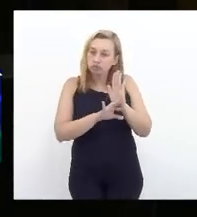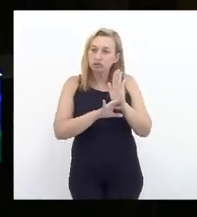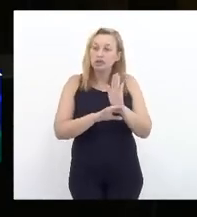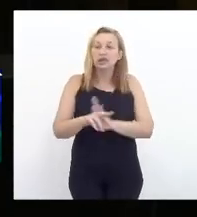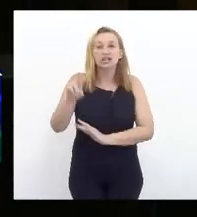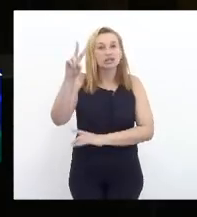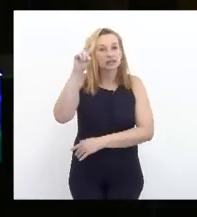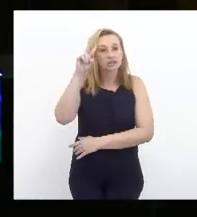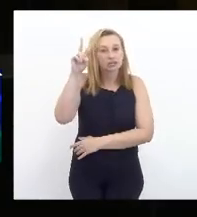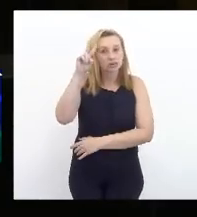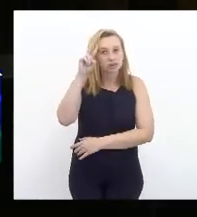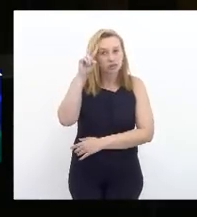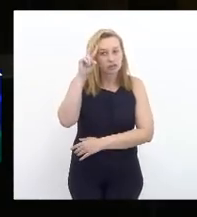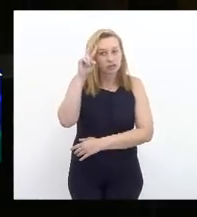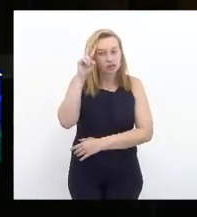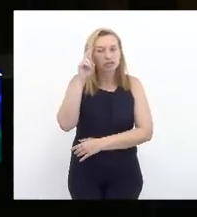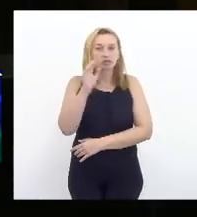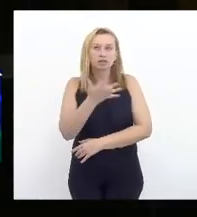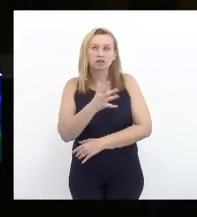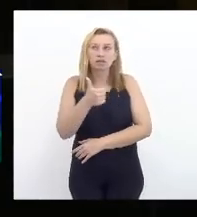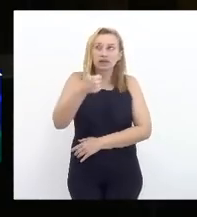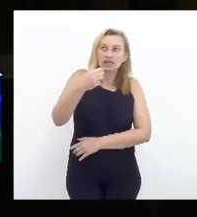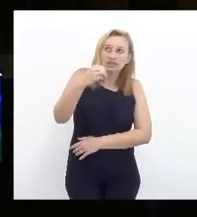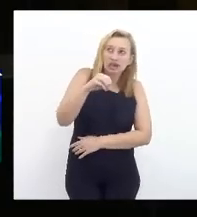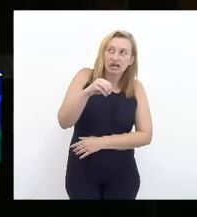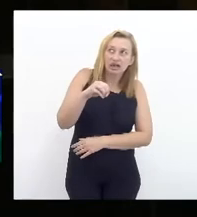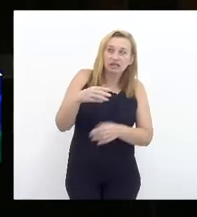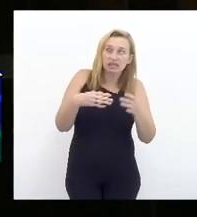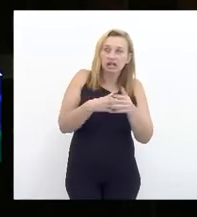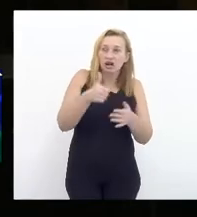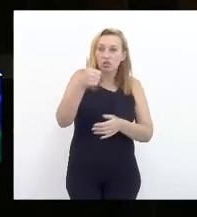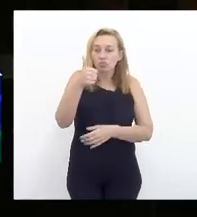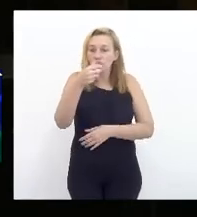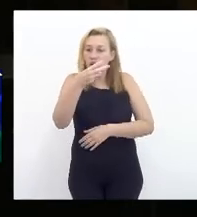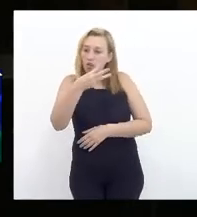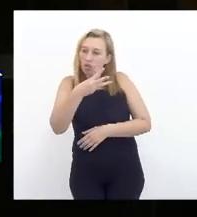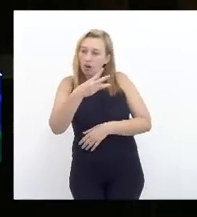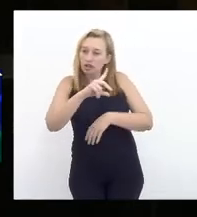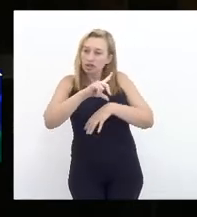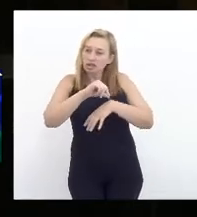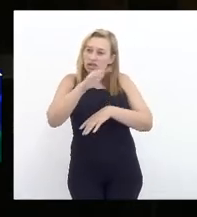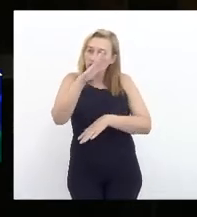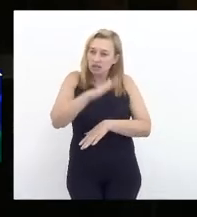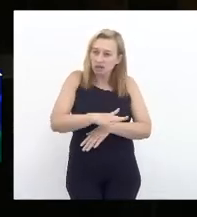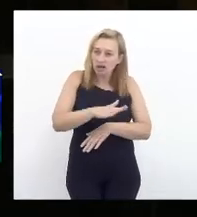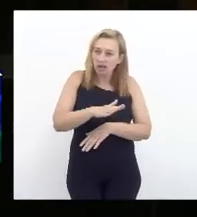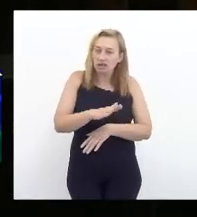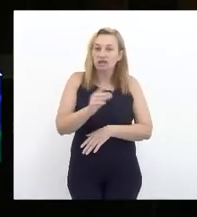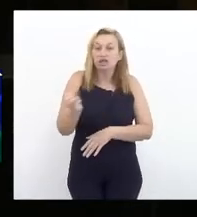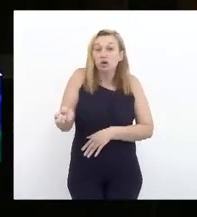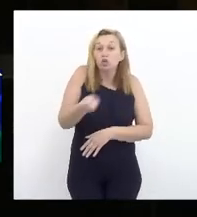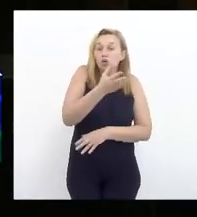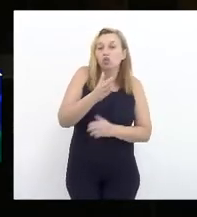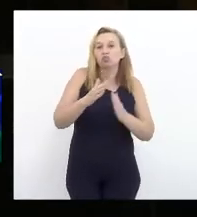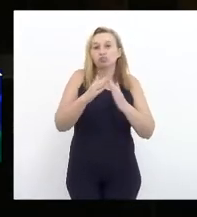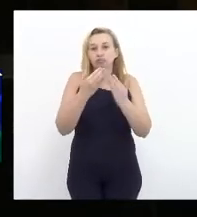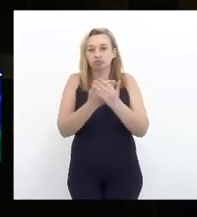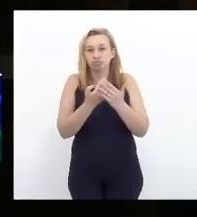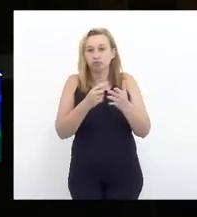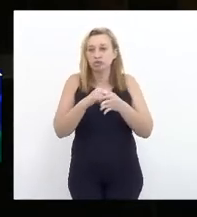-feira, entre 10 e uma hora, aproximadamente, vai ter novo colégio de